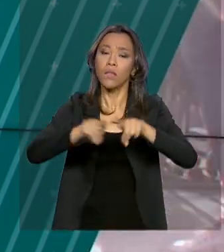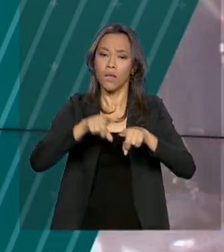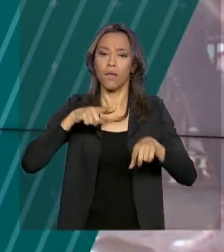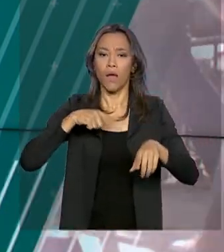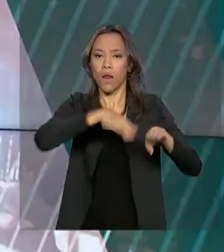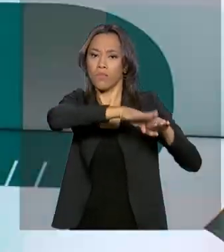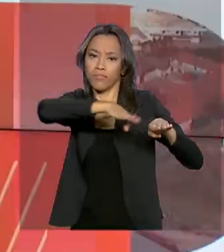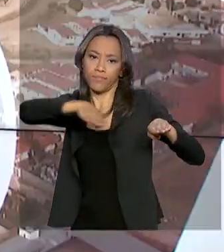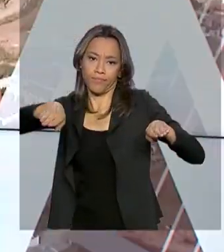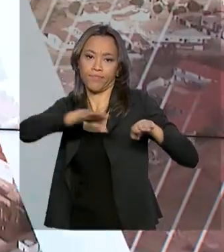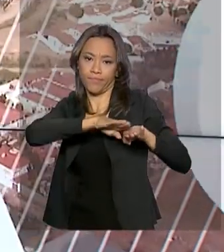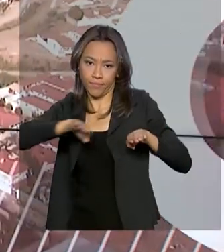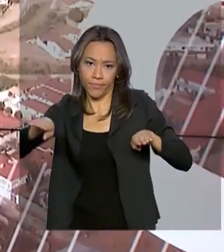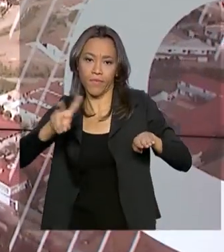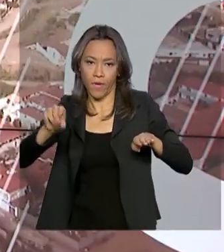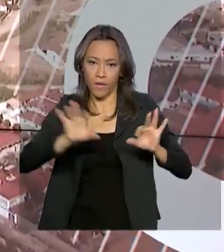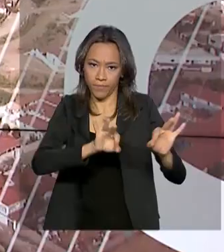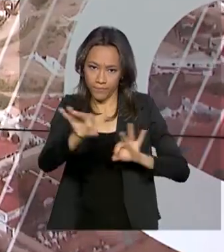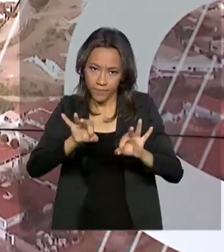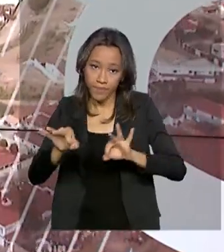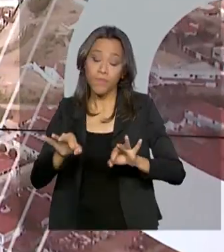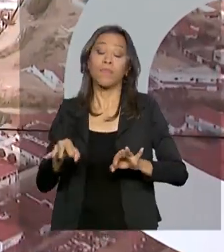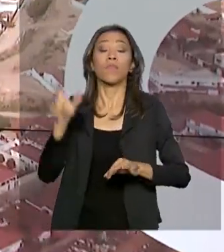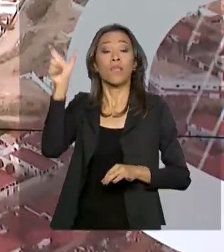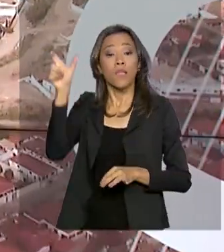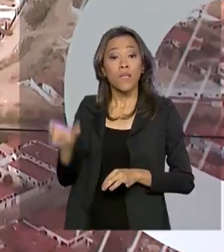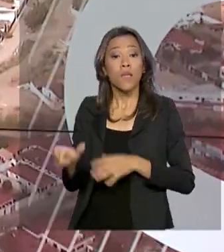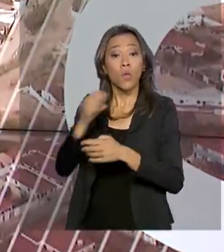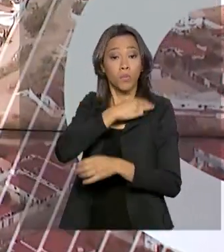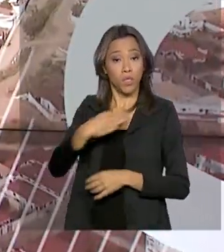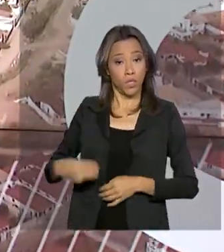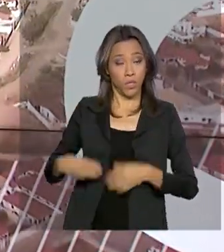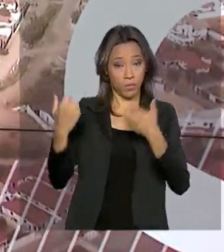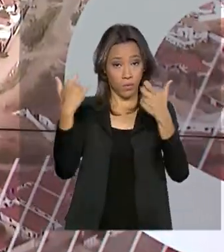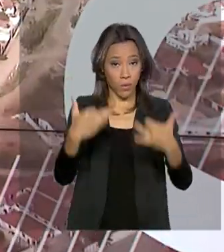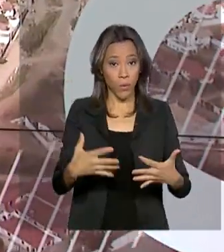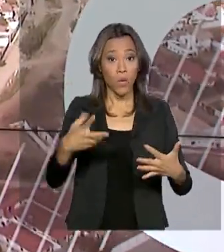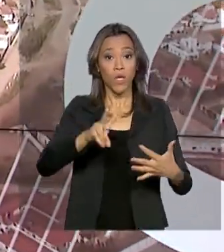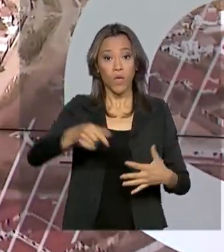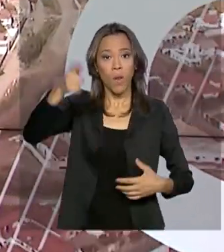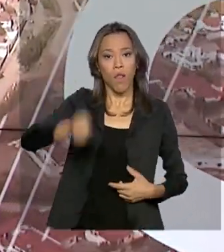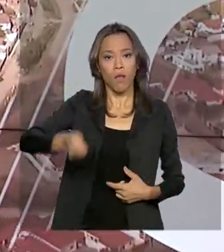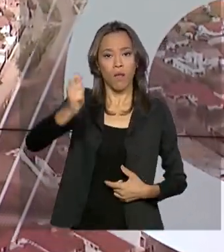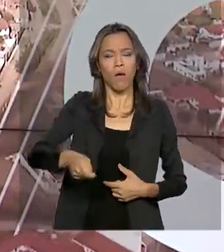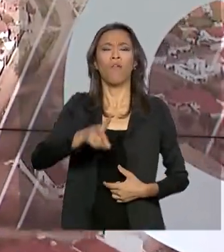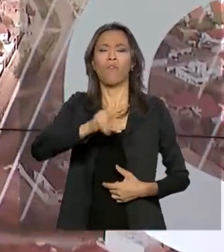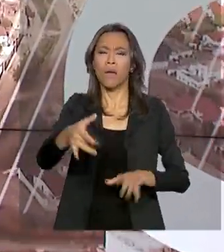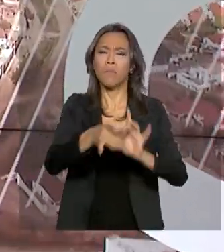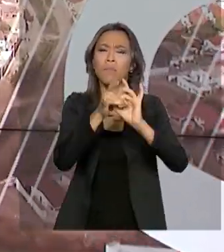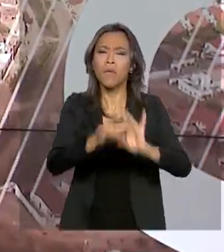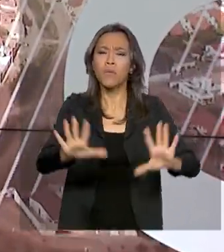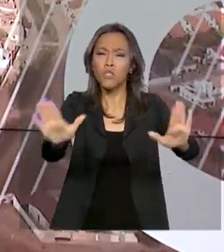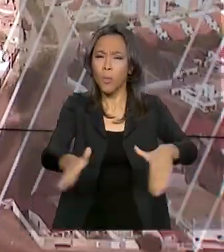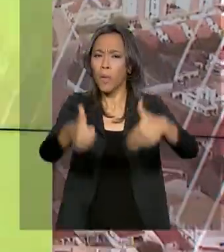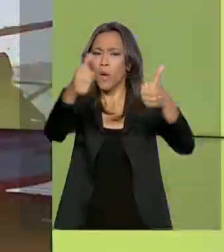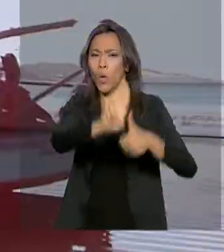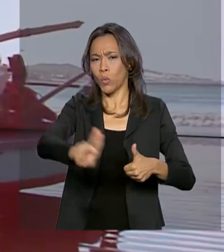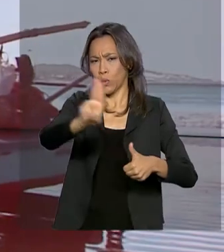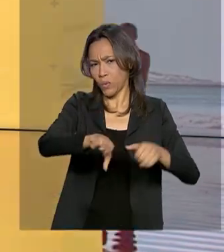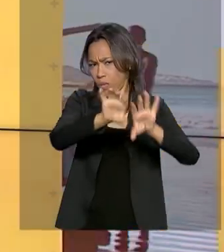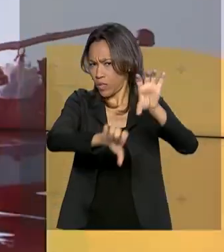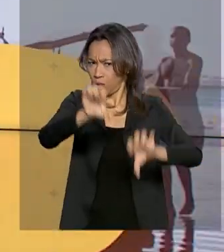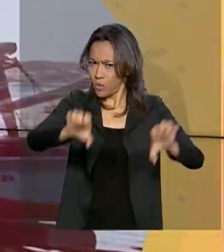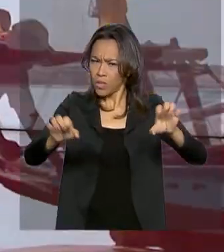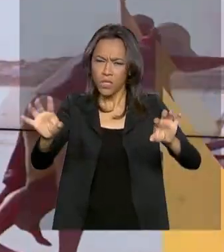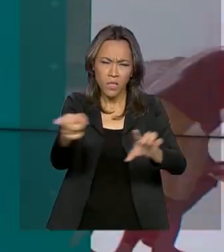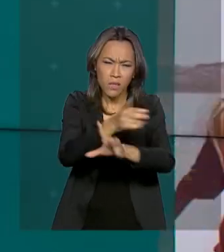O ministro Marcelo Álvaro Antônio disse que o leilão vai permitir uma melhor estruturação do local, o que é essencial para